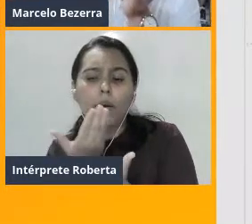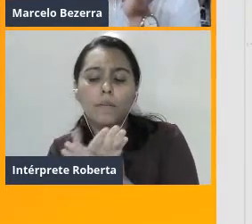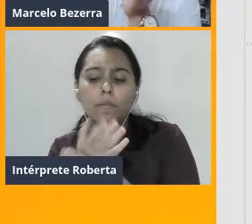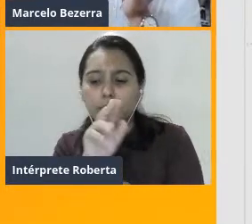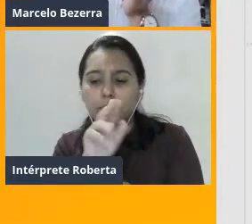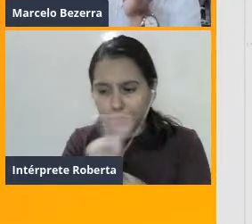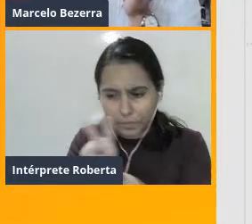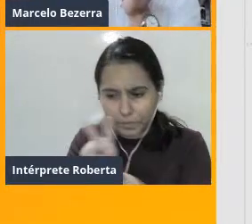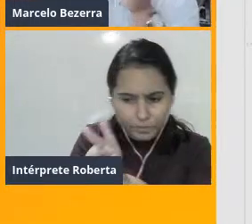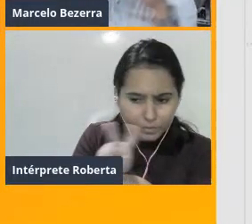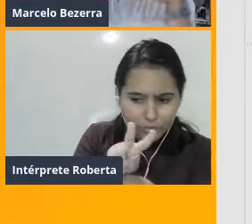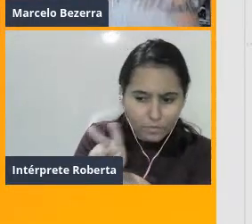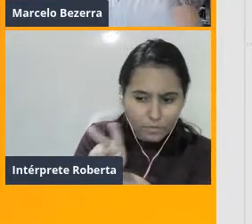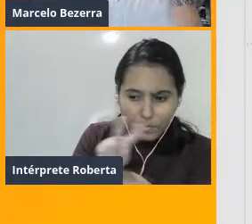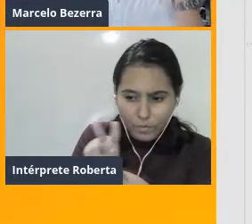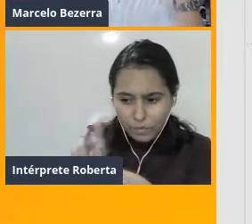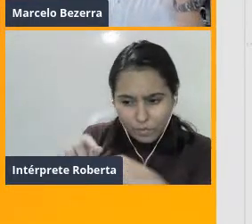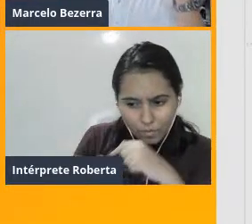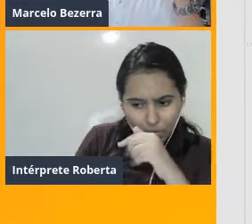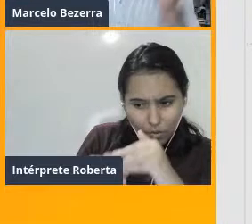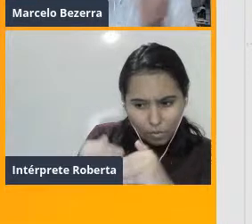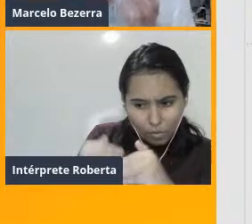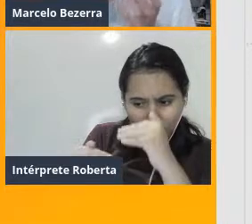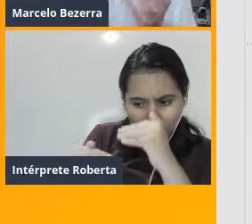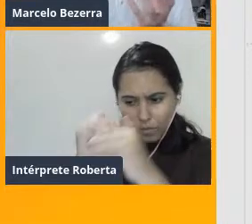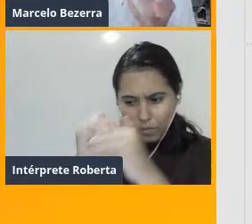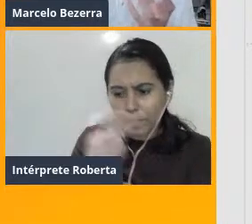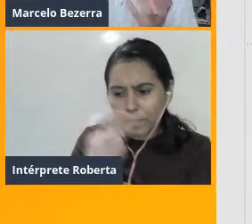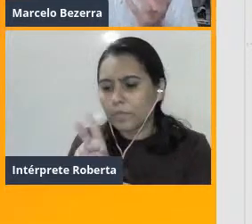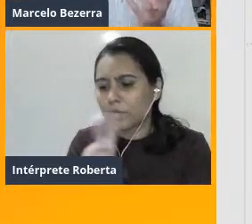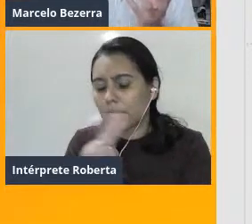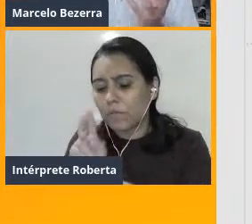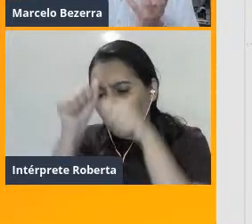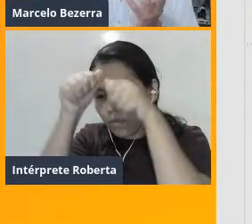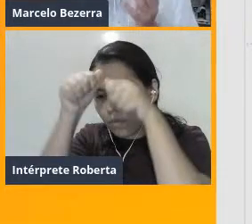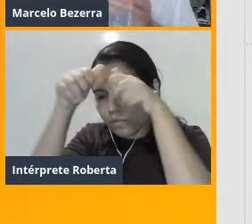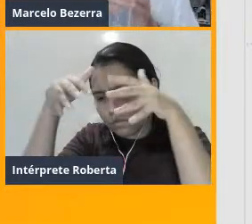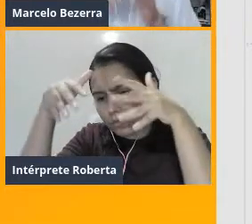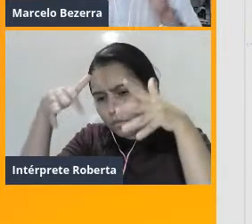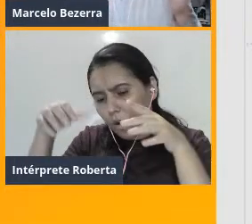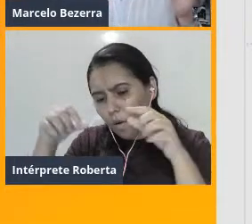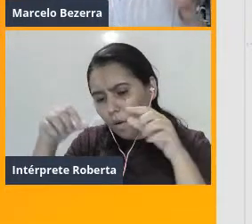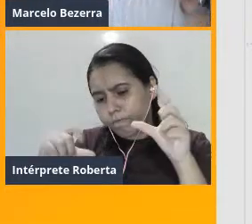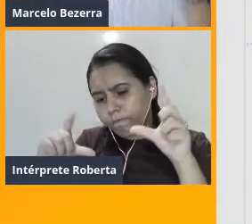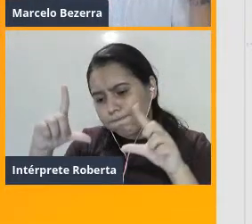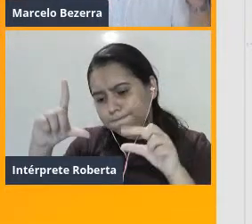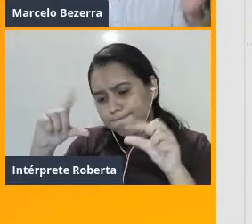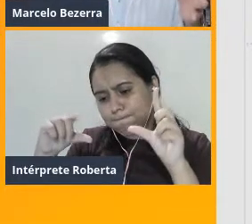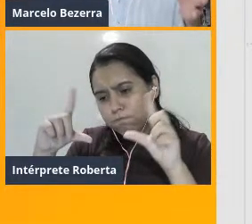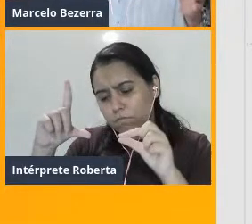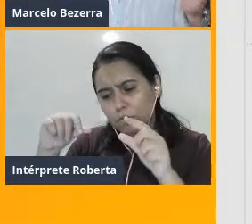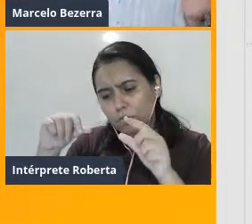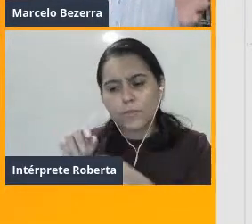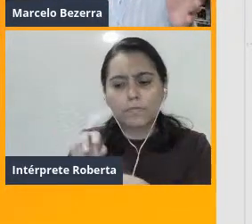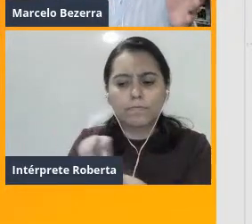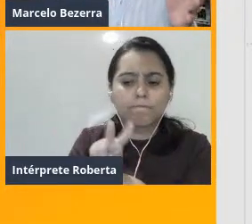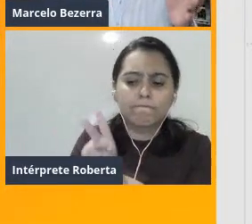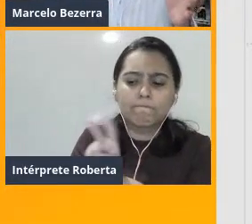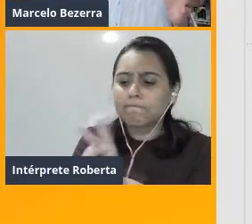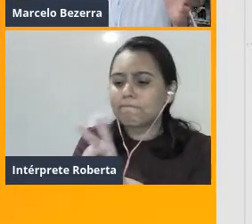desenvolvimento dessas estruturas folículos ao longo de um ciclo